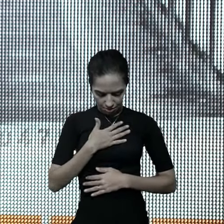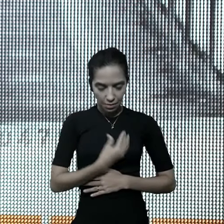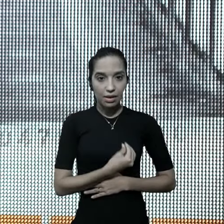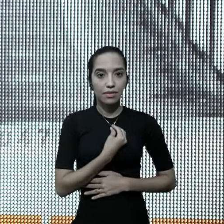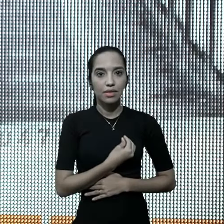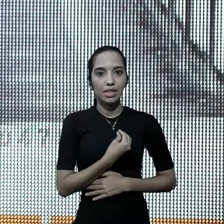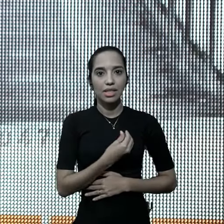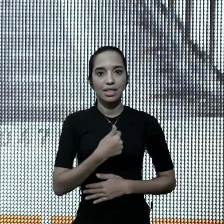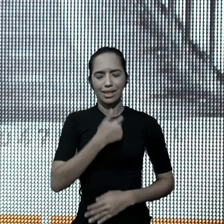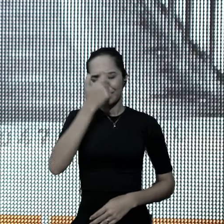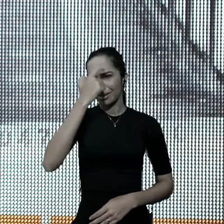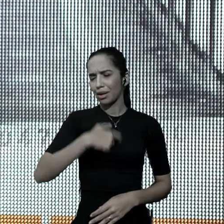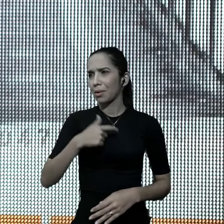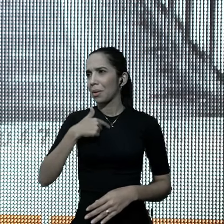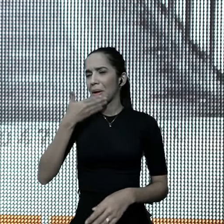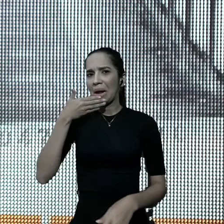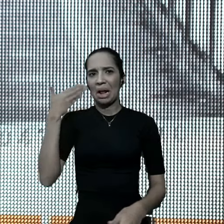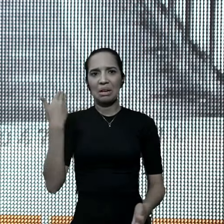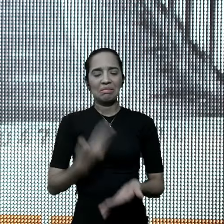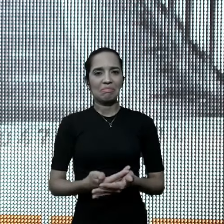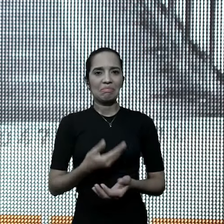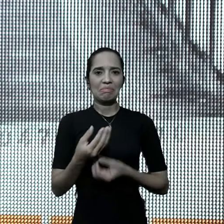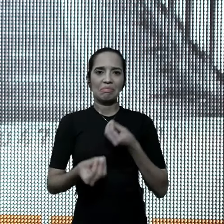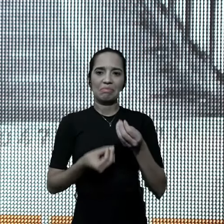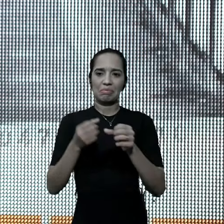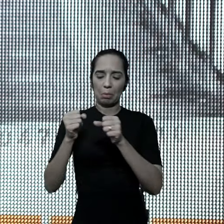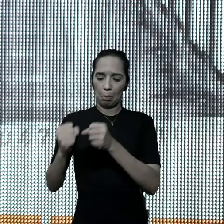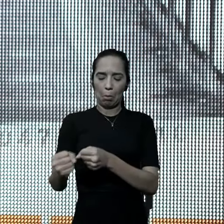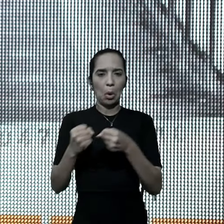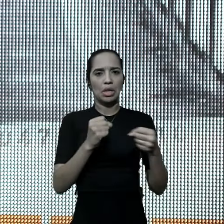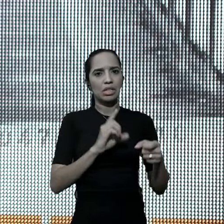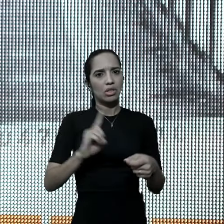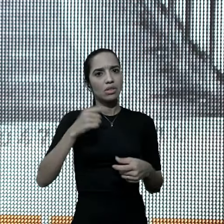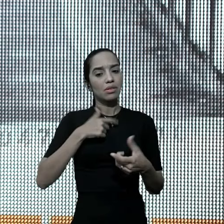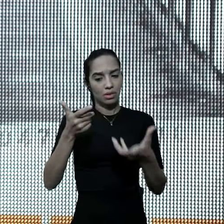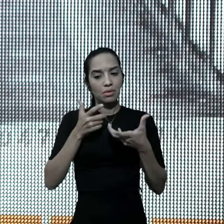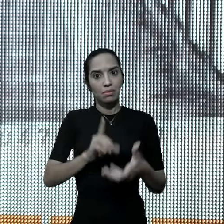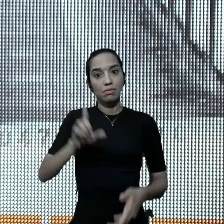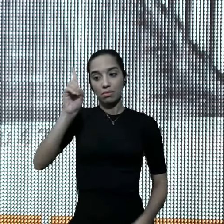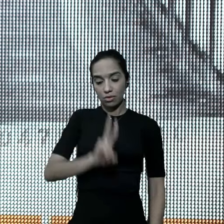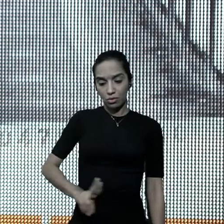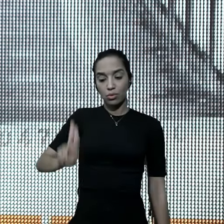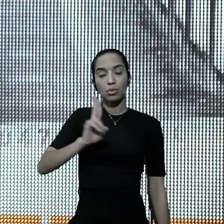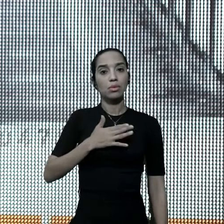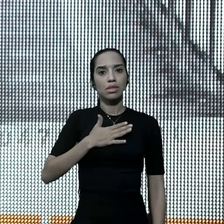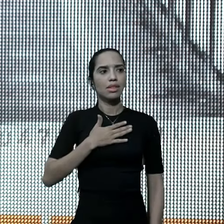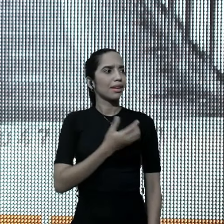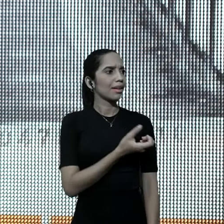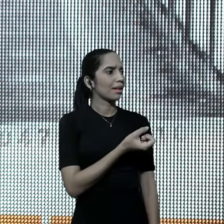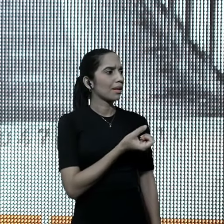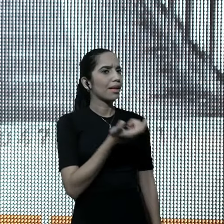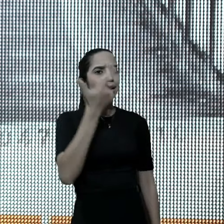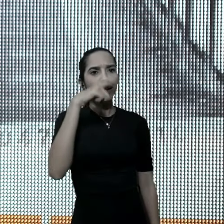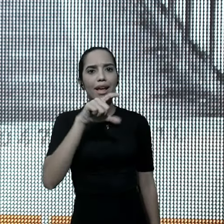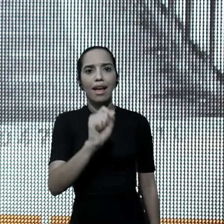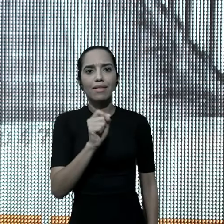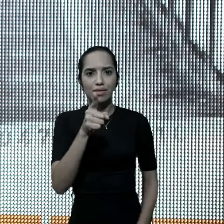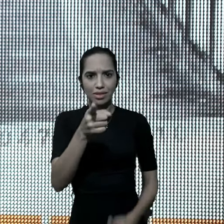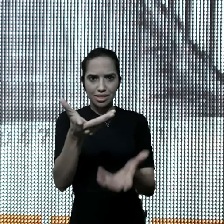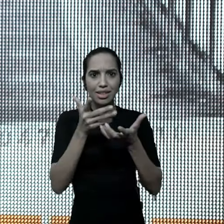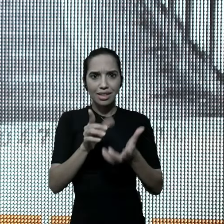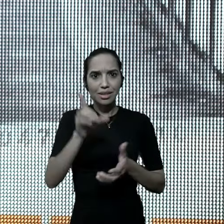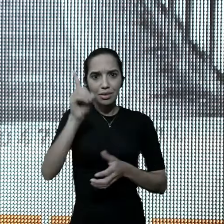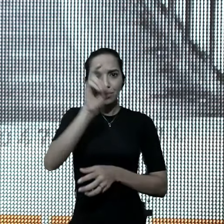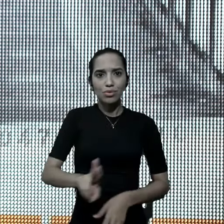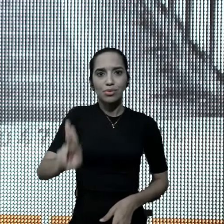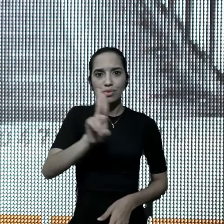e eu, sou tão maravilhado, com o poder de Deus, que eu quero ser usado, por Deus, quem não quer ser usado, por Deus, você quer ser instrumento, de